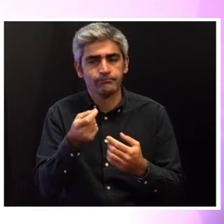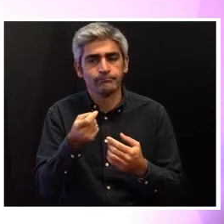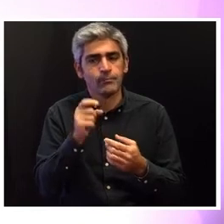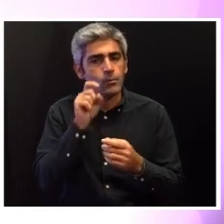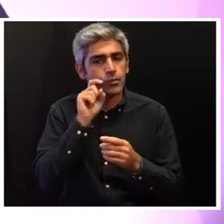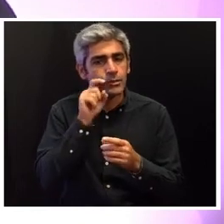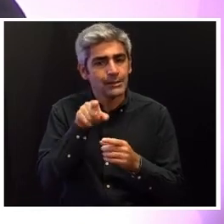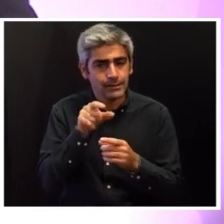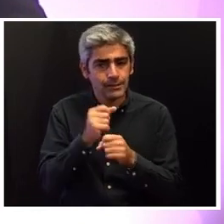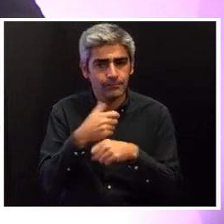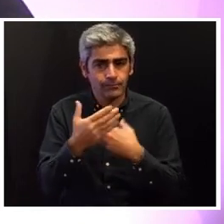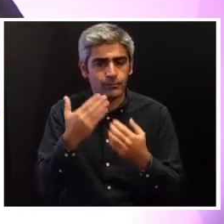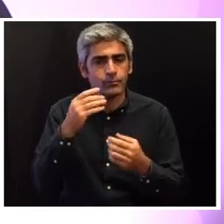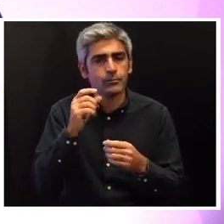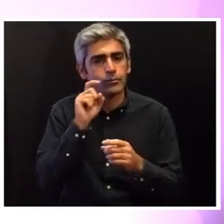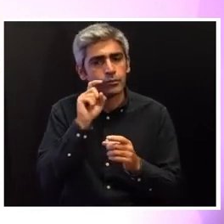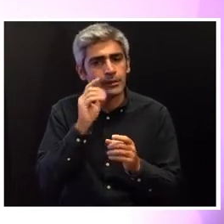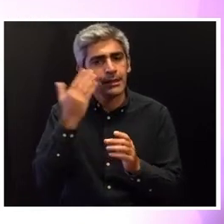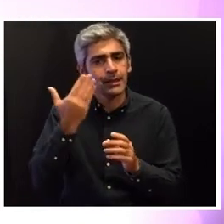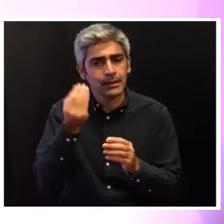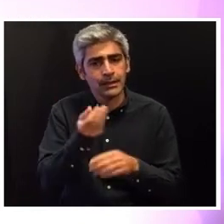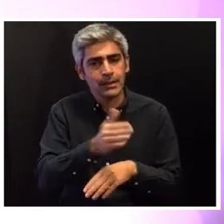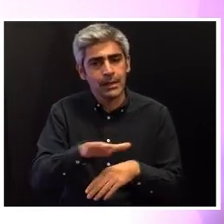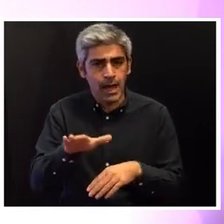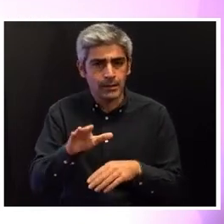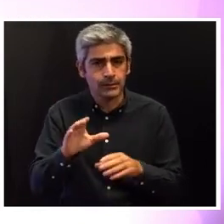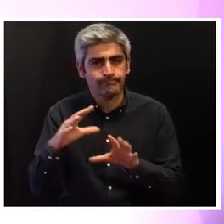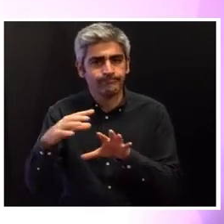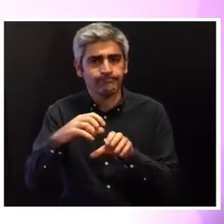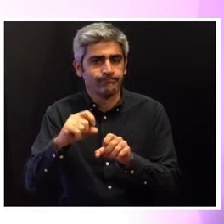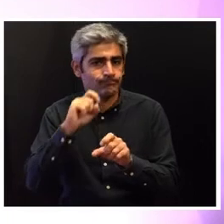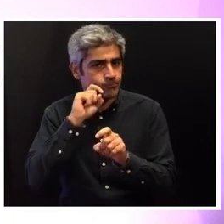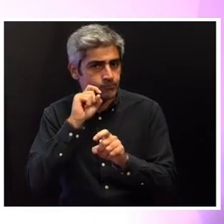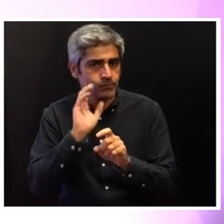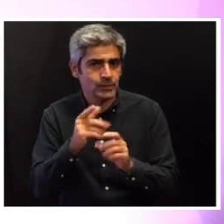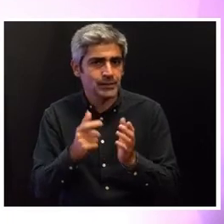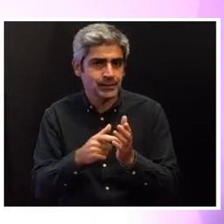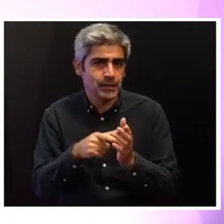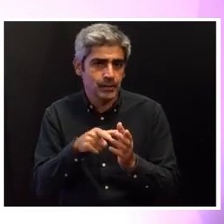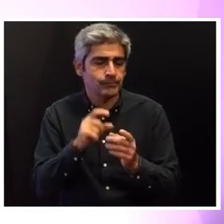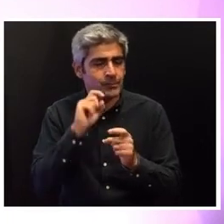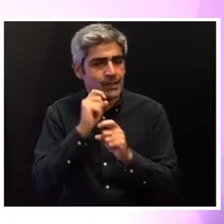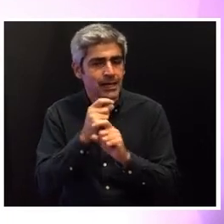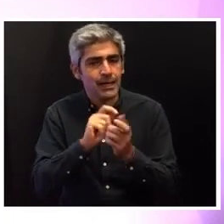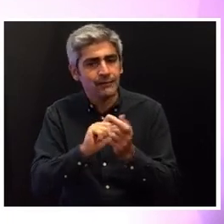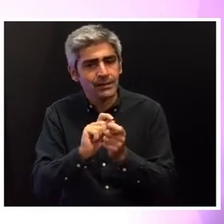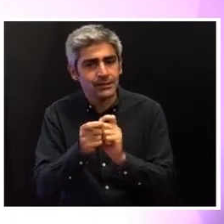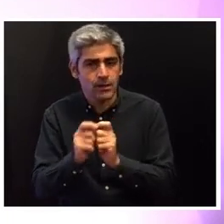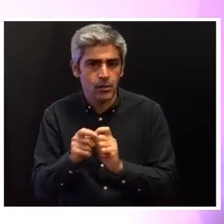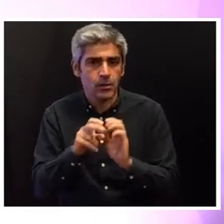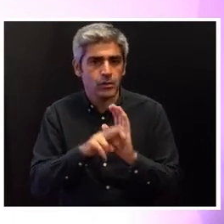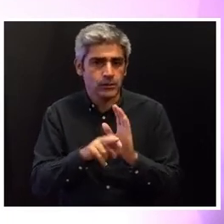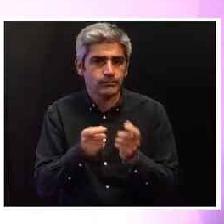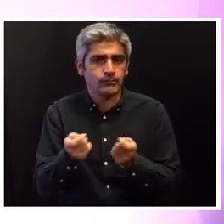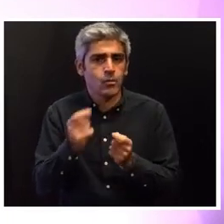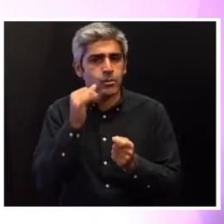a proteção e promoção dos direitos das crianças e a necessidade de se proceder à revisão da regulação